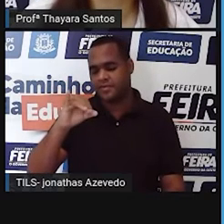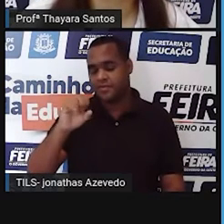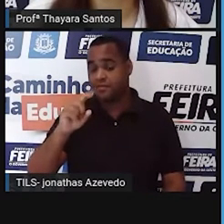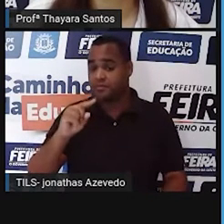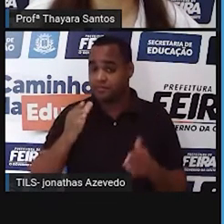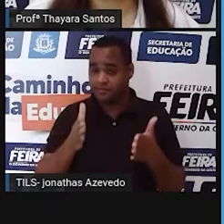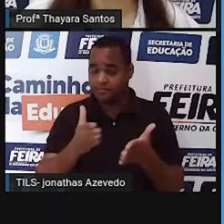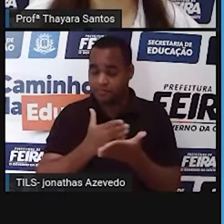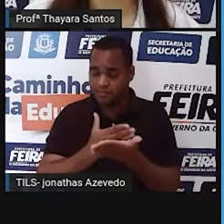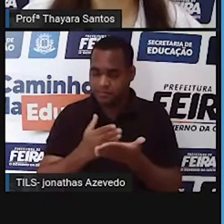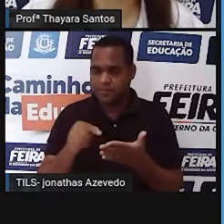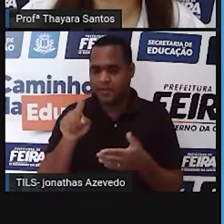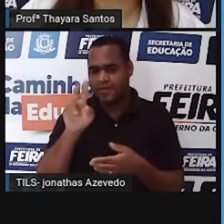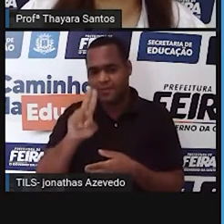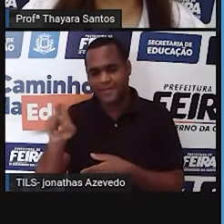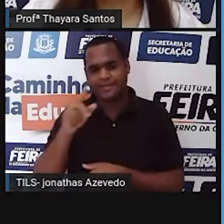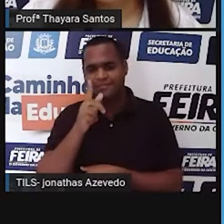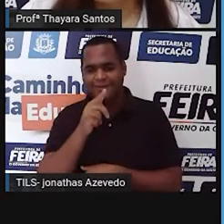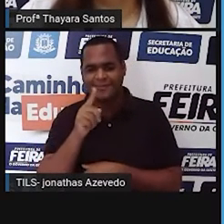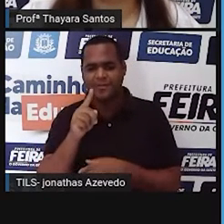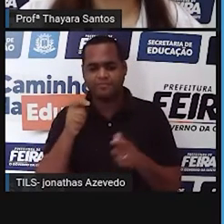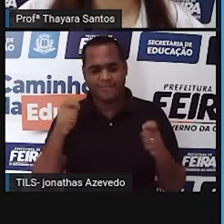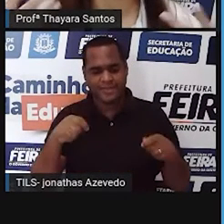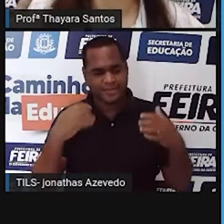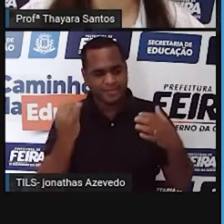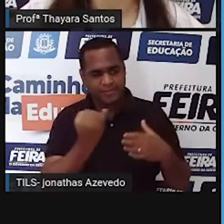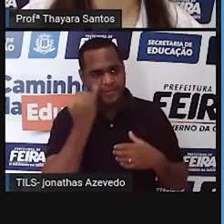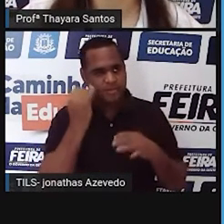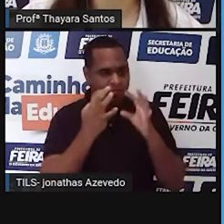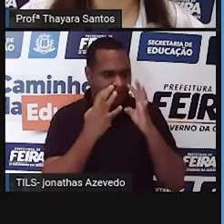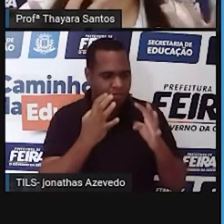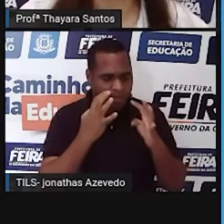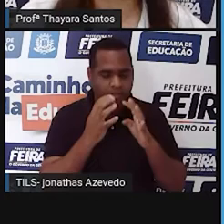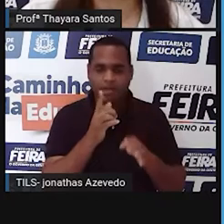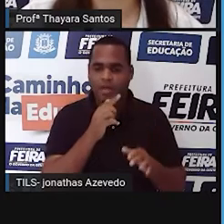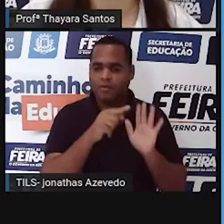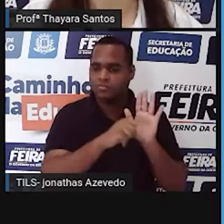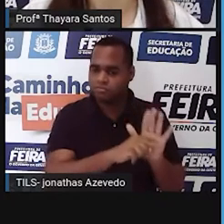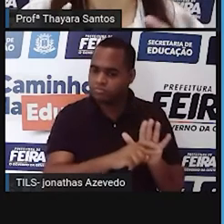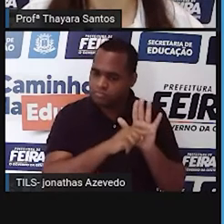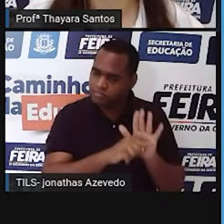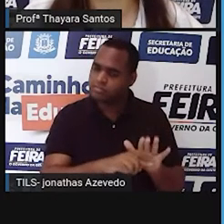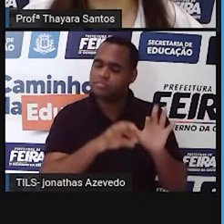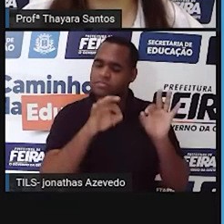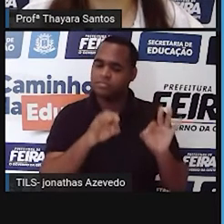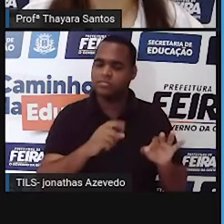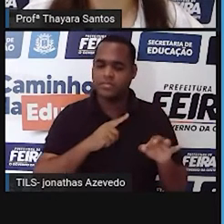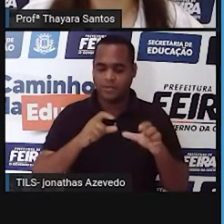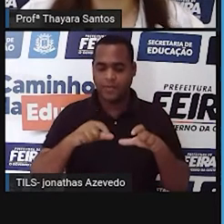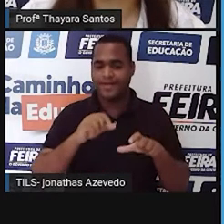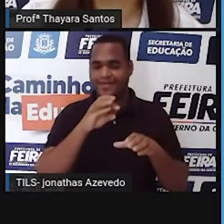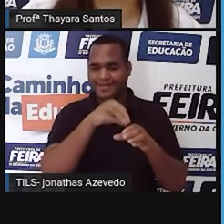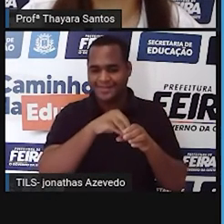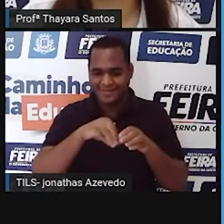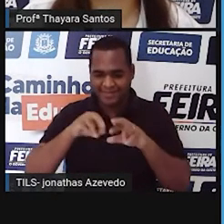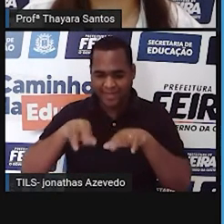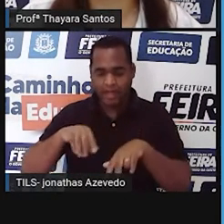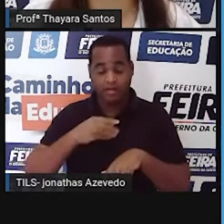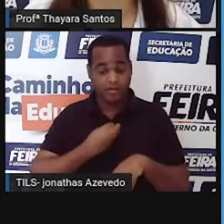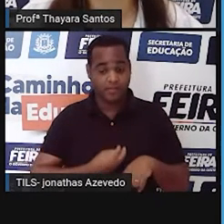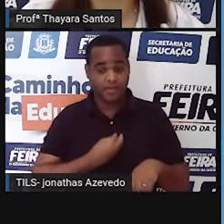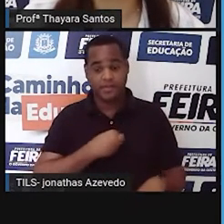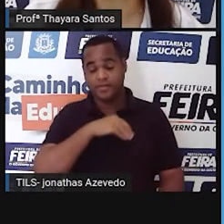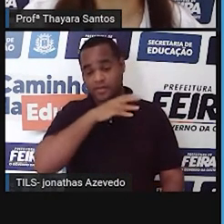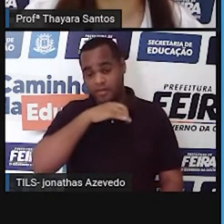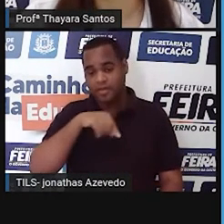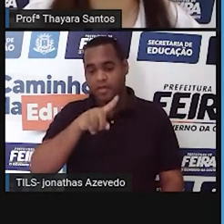utiliza essa água. cuidar desse bioma, garantir que ele continue existindo, que as espécies que estão lá continuem existindo, é